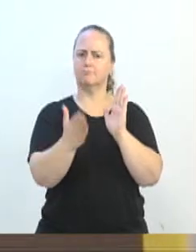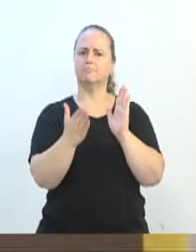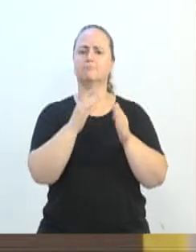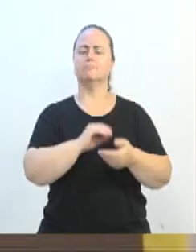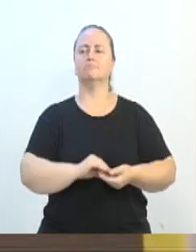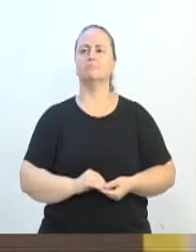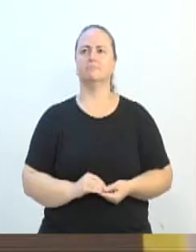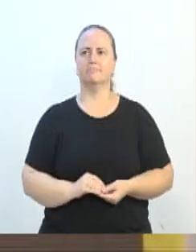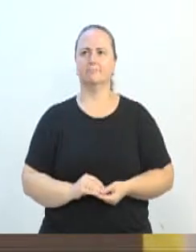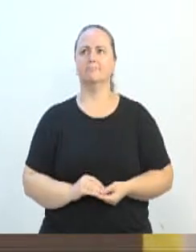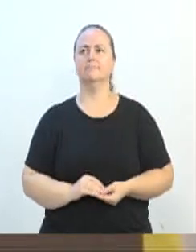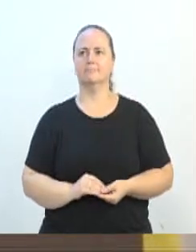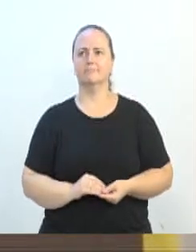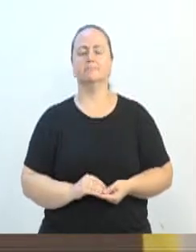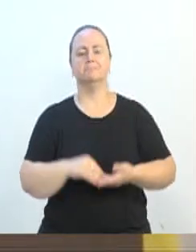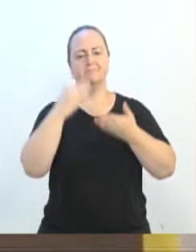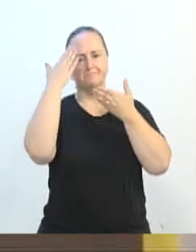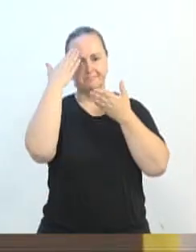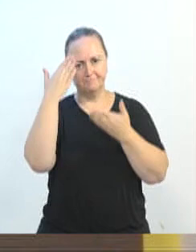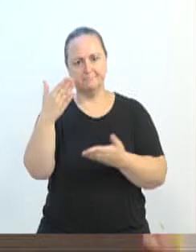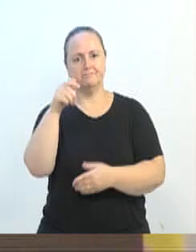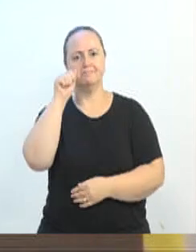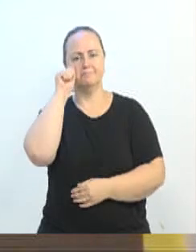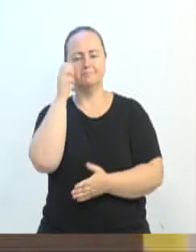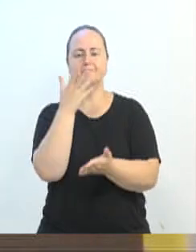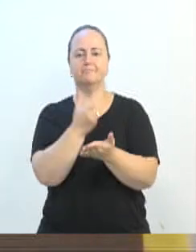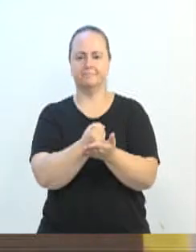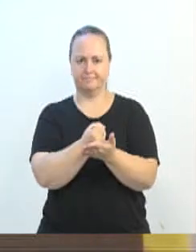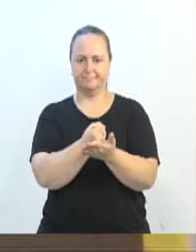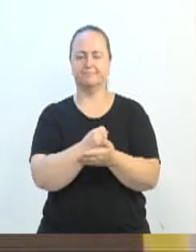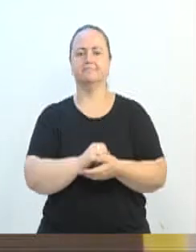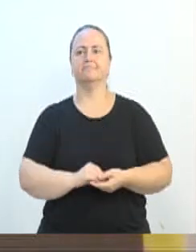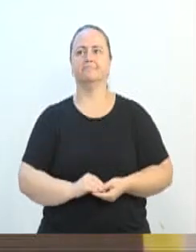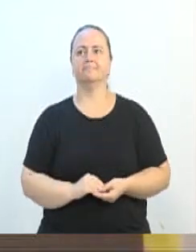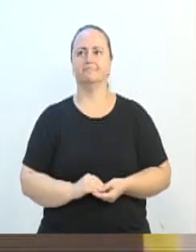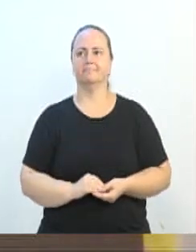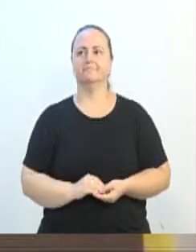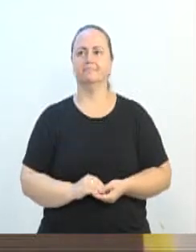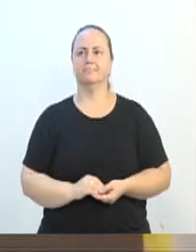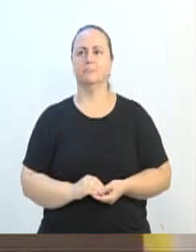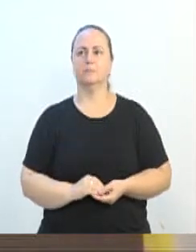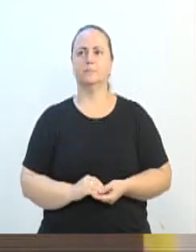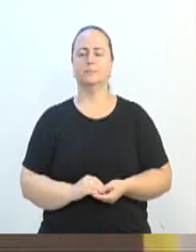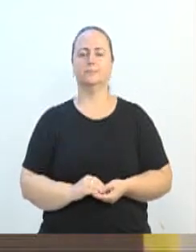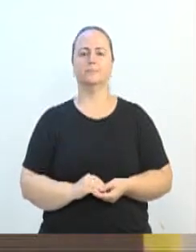vereador Amir. Faço suas palavras, parte do meu pronunciamento.